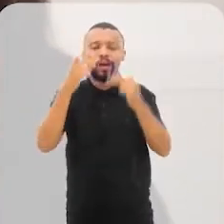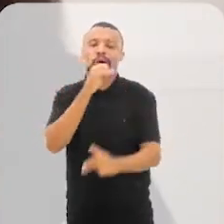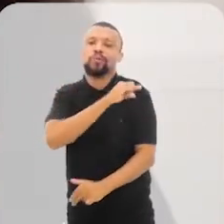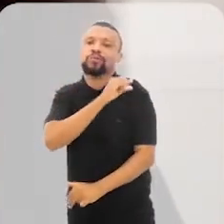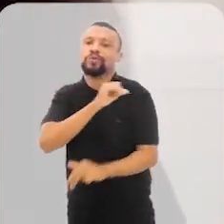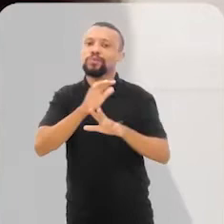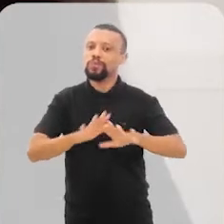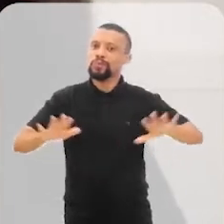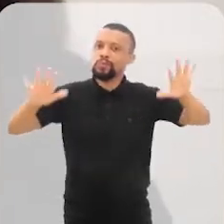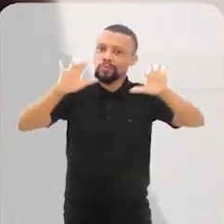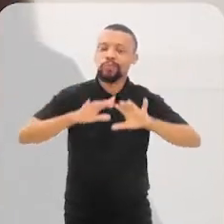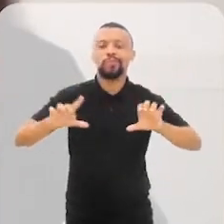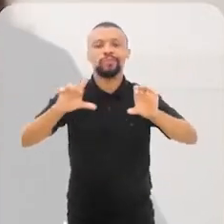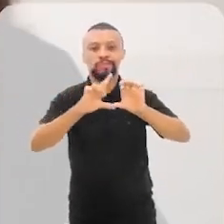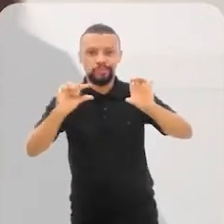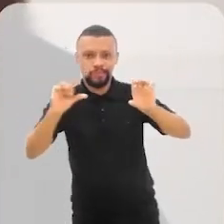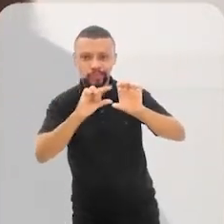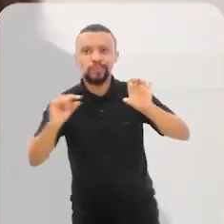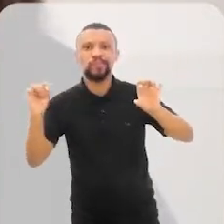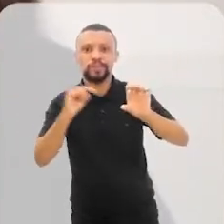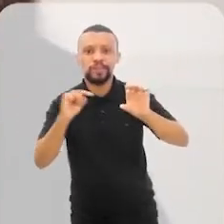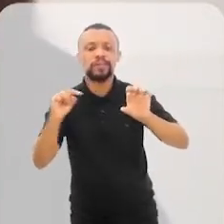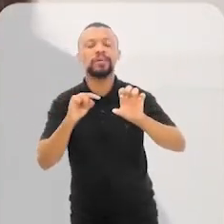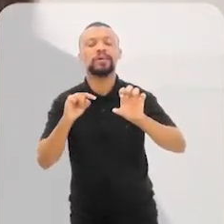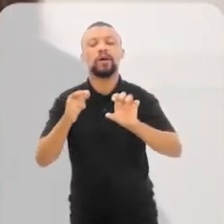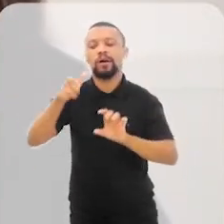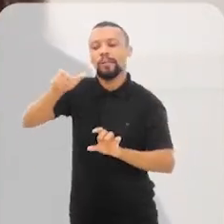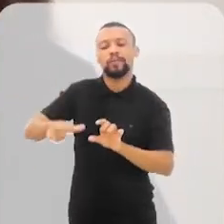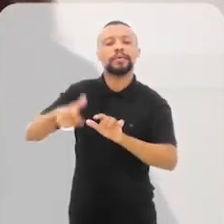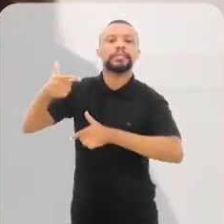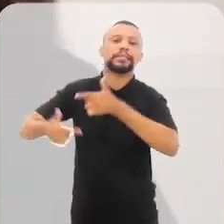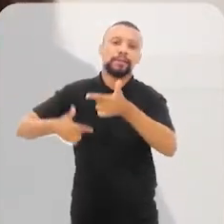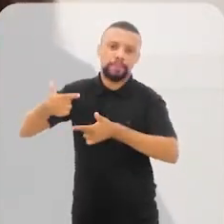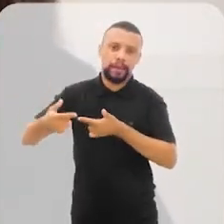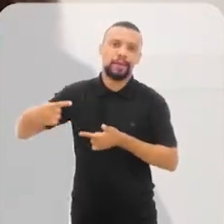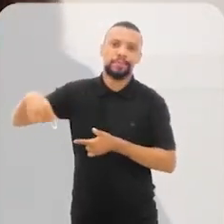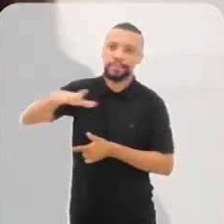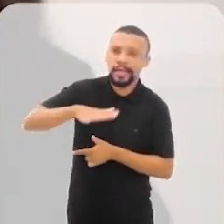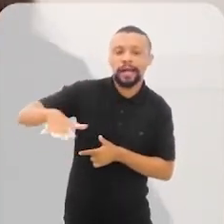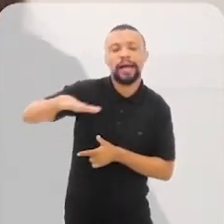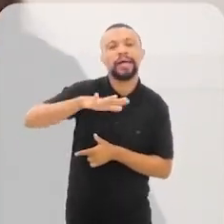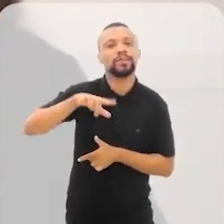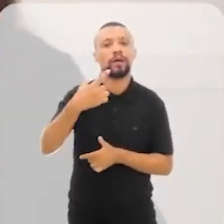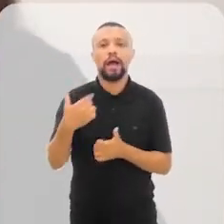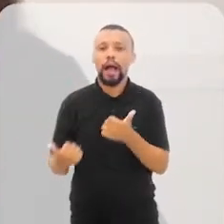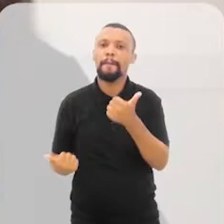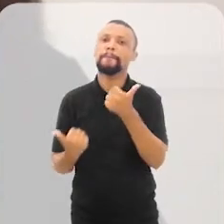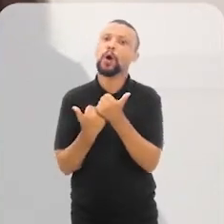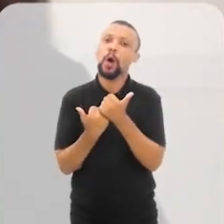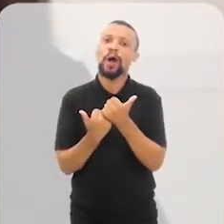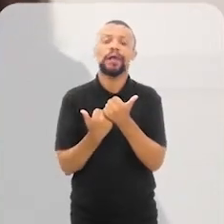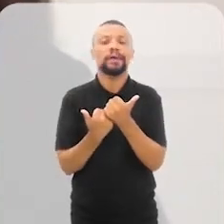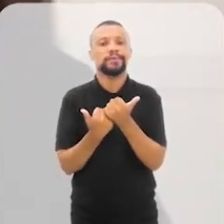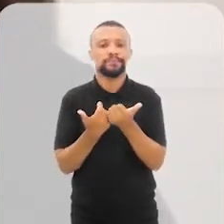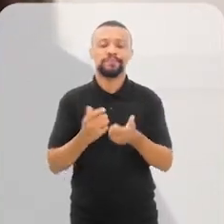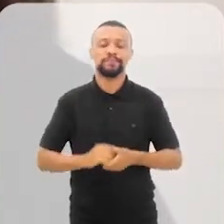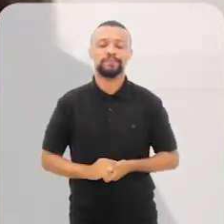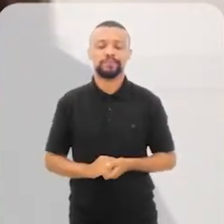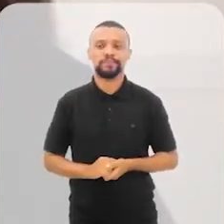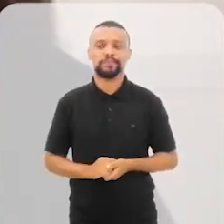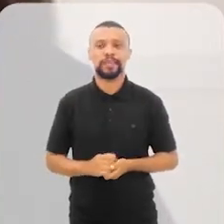Rio. Então, o empreendimento, empreendedor, claro, mas também esses atores de suporte, atores de apoio, que a gente chama de